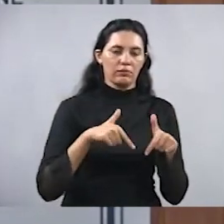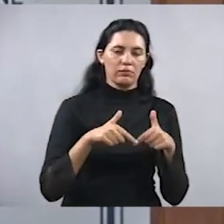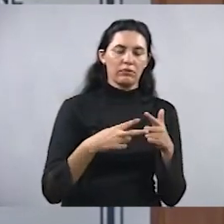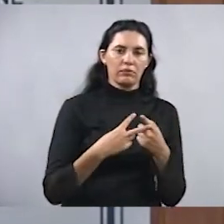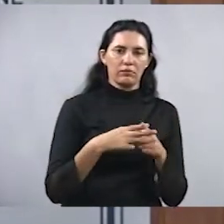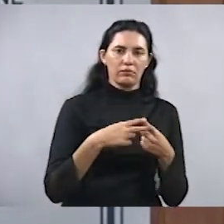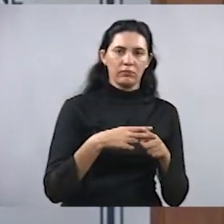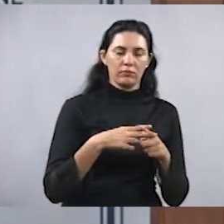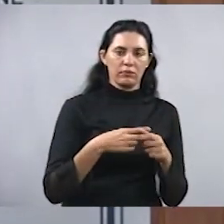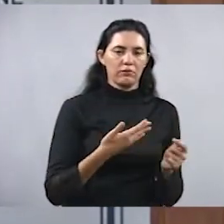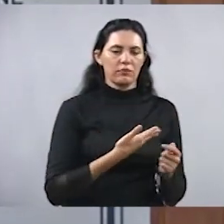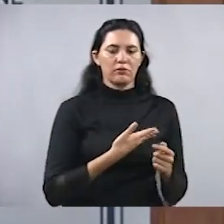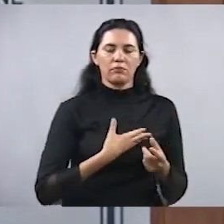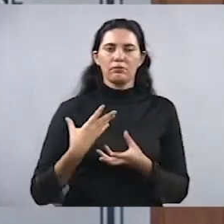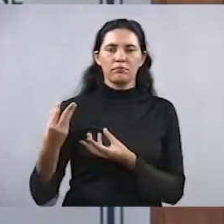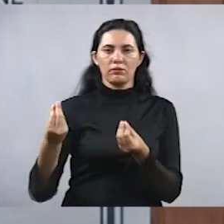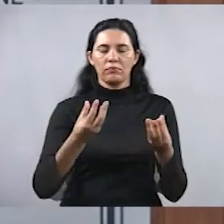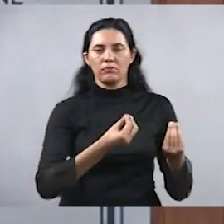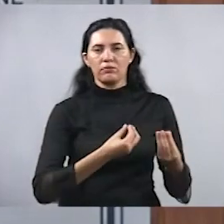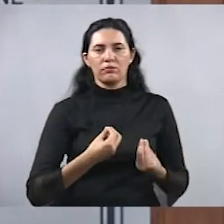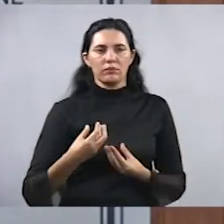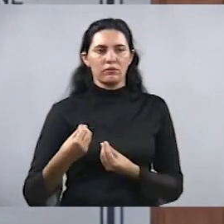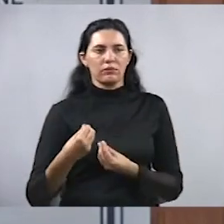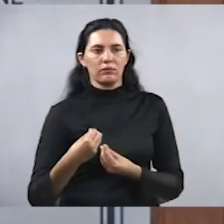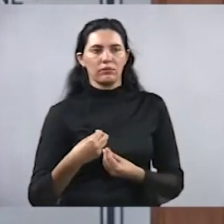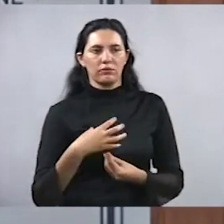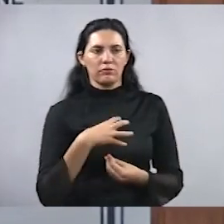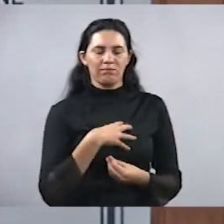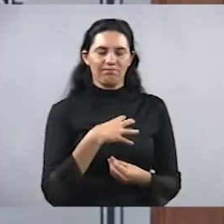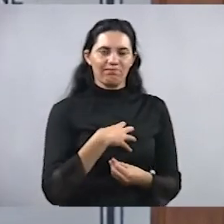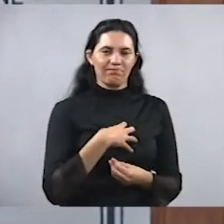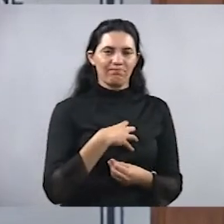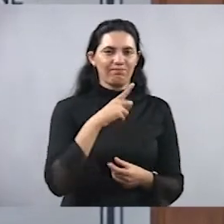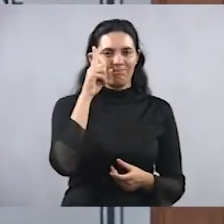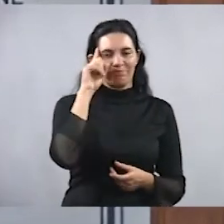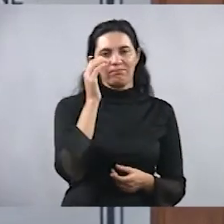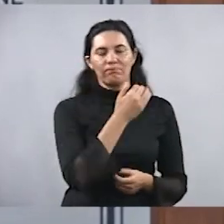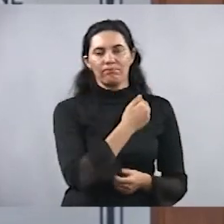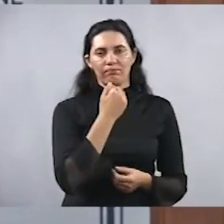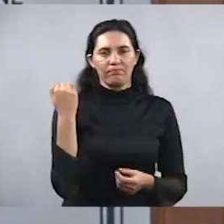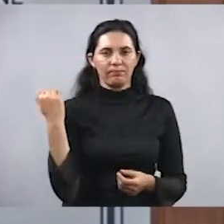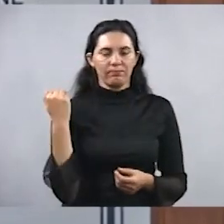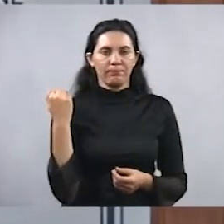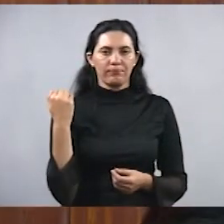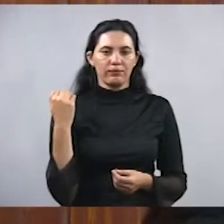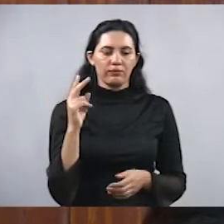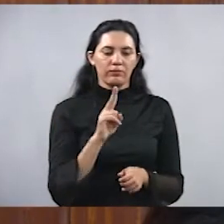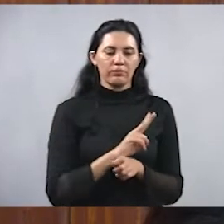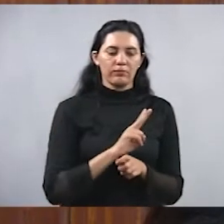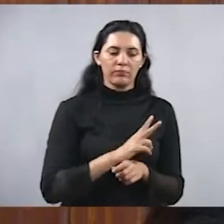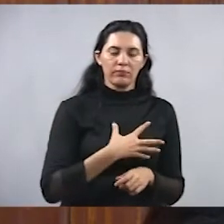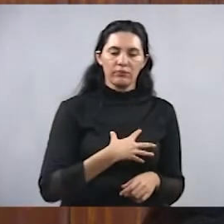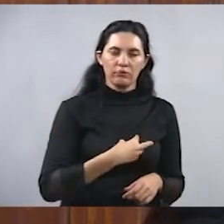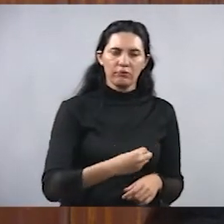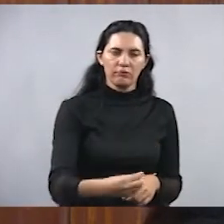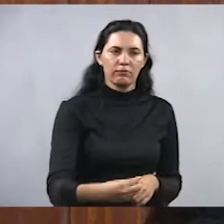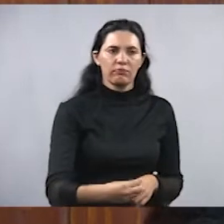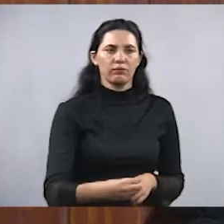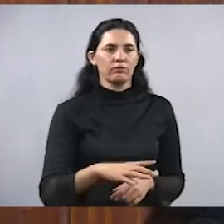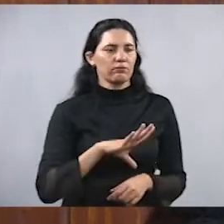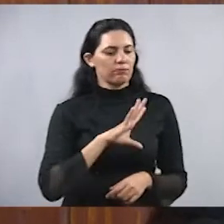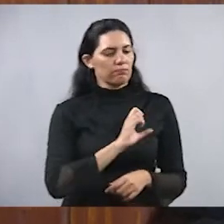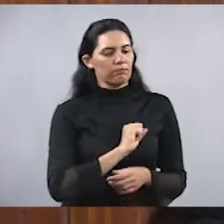enorme ciclo de amizade que se sentiu muito com sua partida. Seu zelo pelos filhos foi enorme.